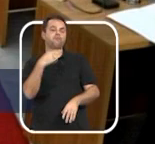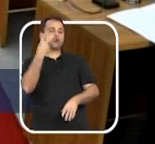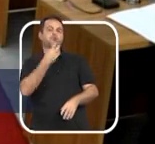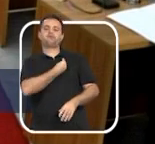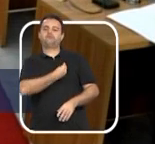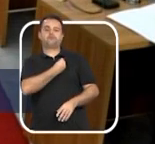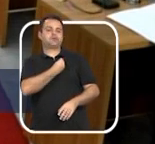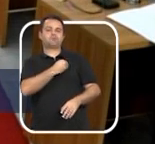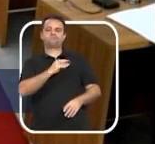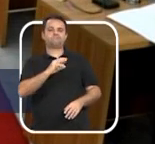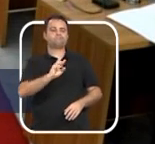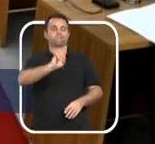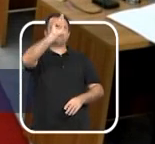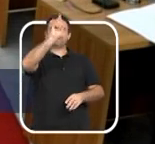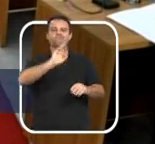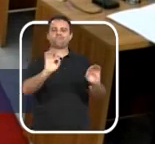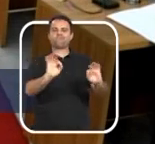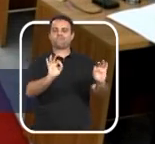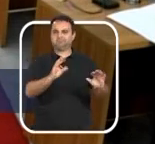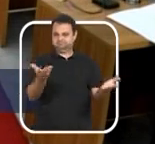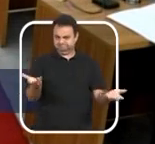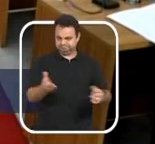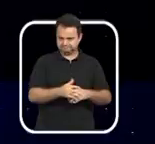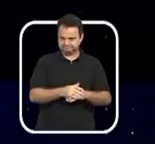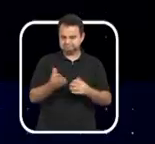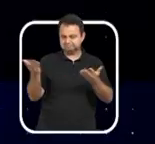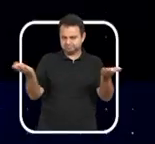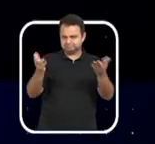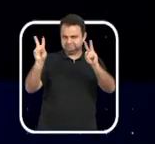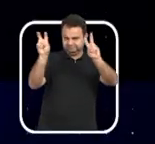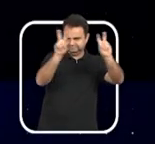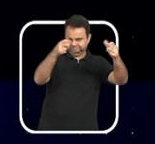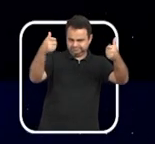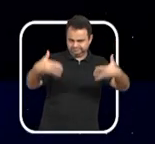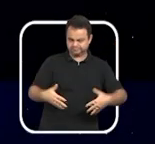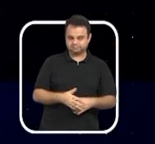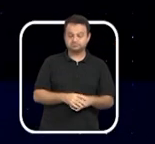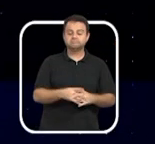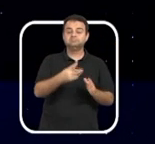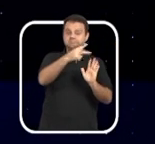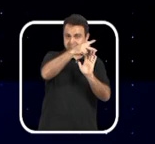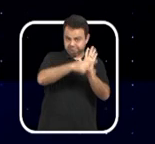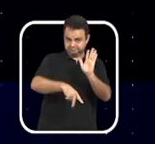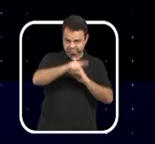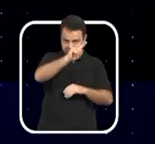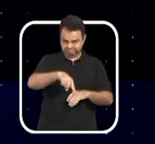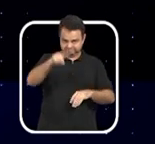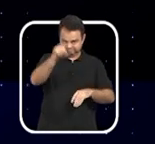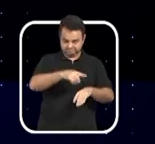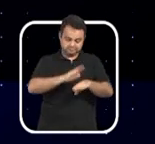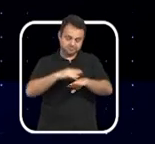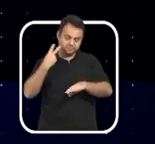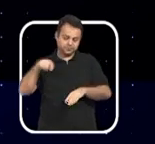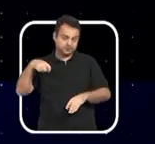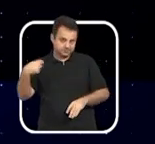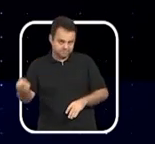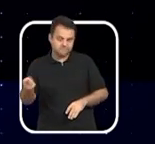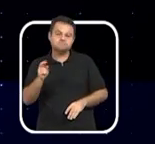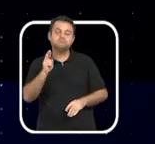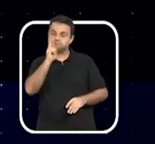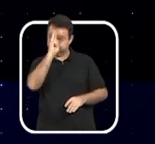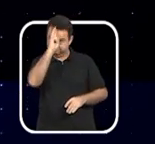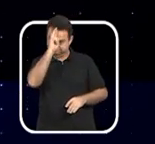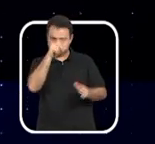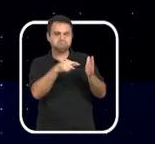autor. Confira o balanço da sessão. O veto rejeitado é o projeto de Rocine Diniz, que